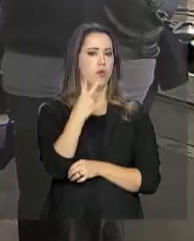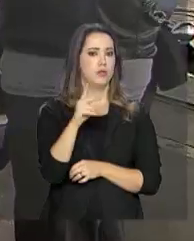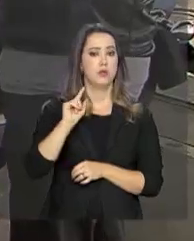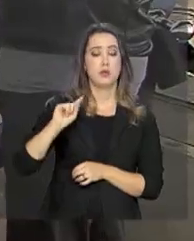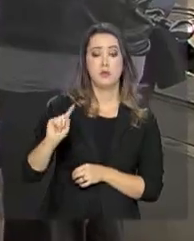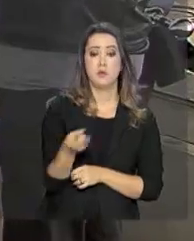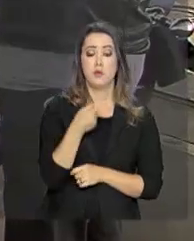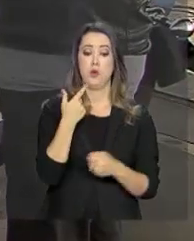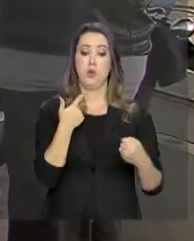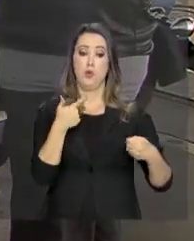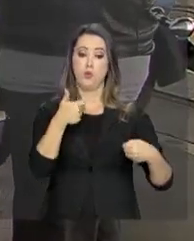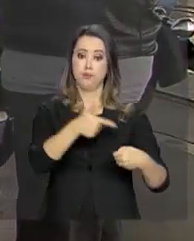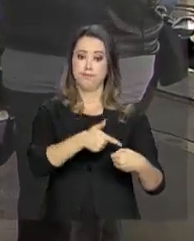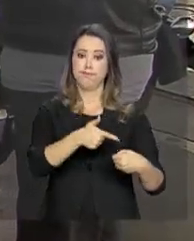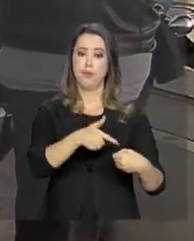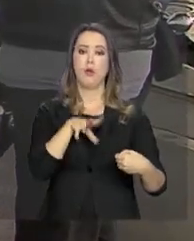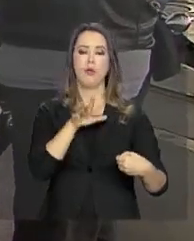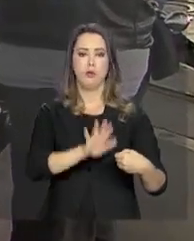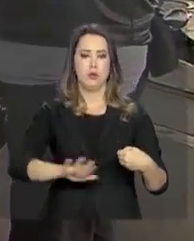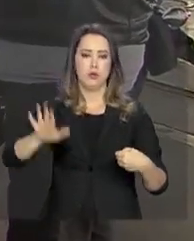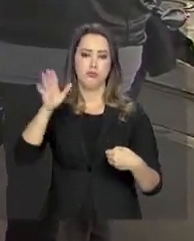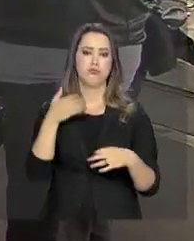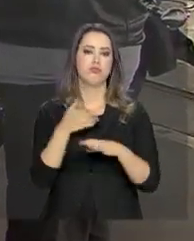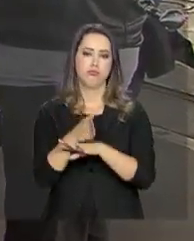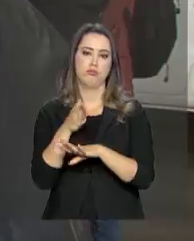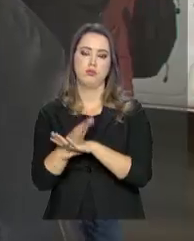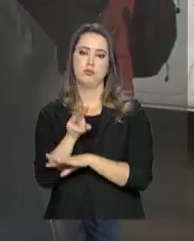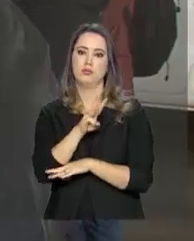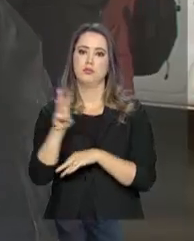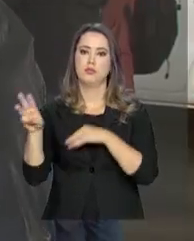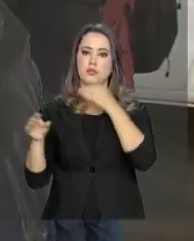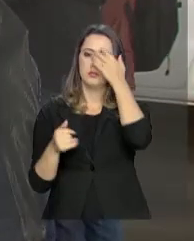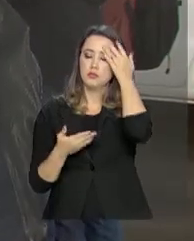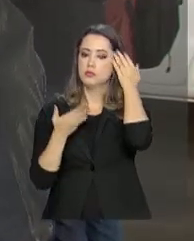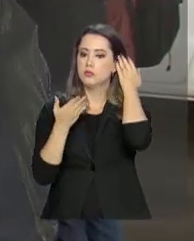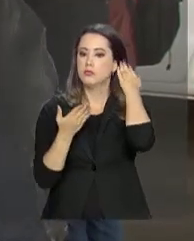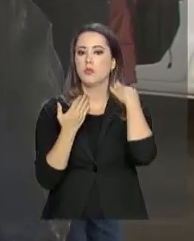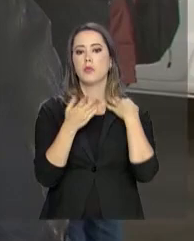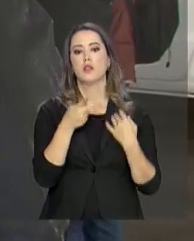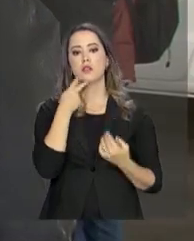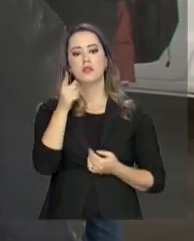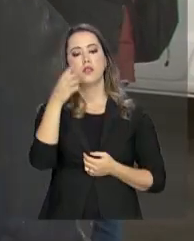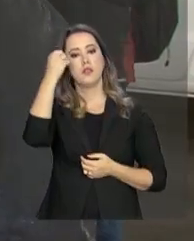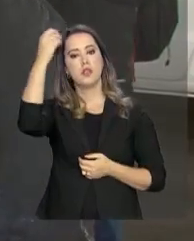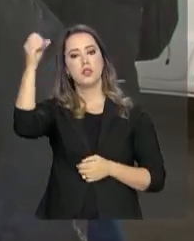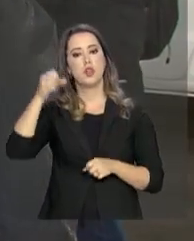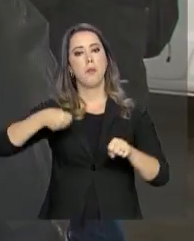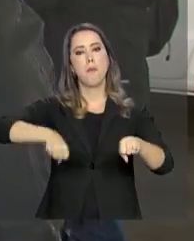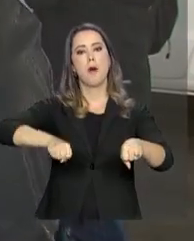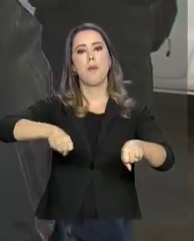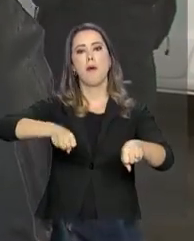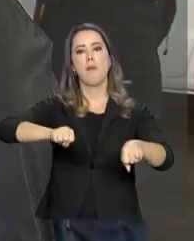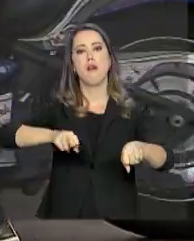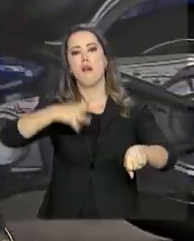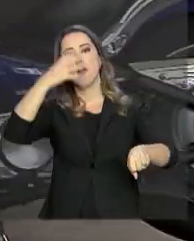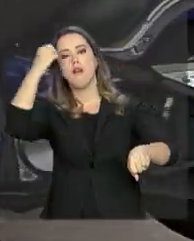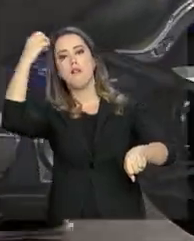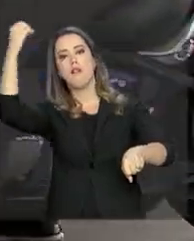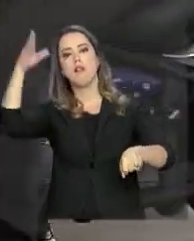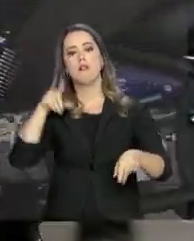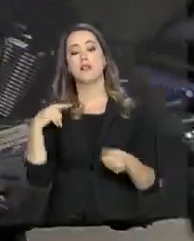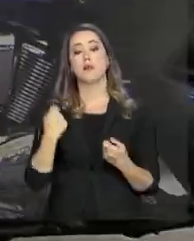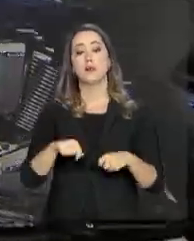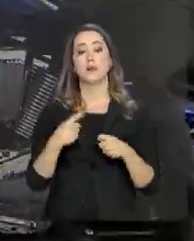postos de combustíveis do país se cadastrem no programa. Para Pedro, que costuma viajar de moto pelo país e precisa